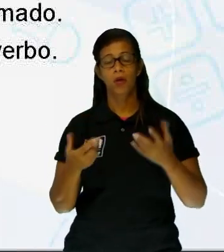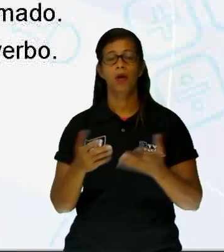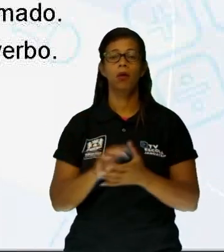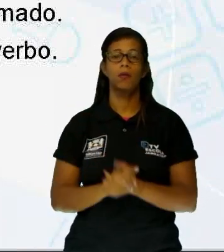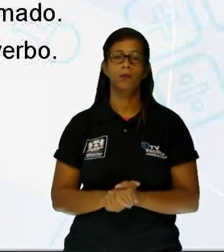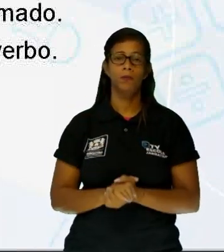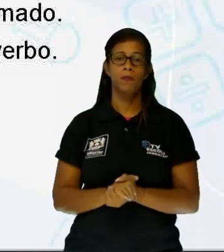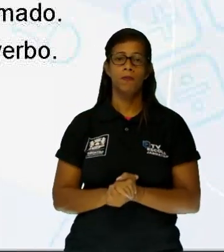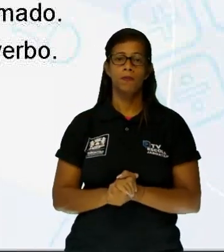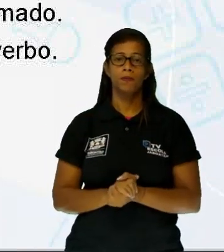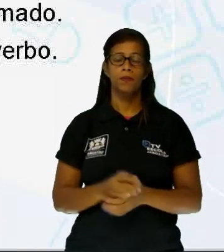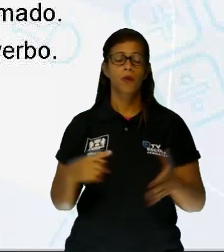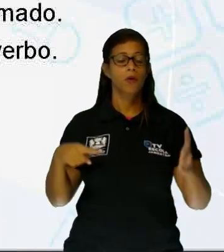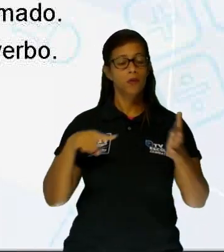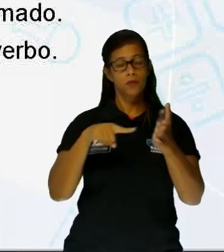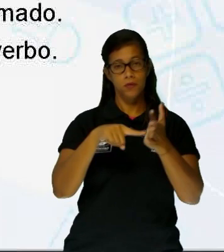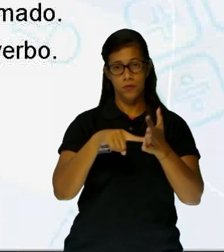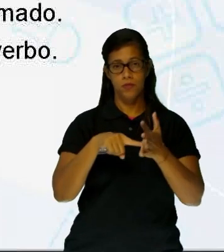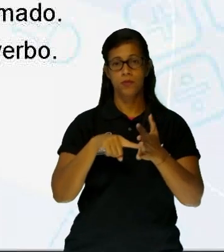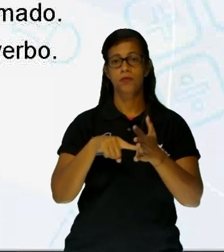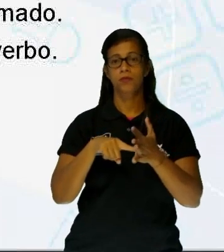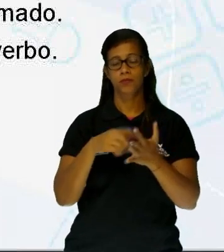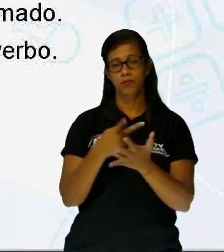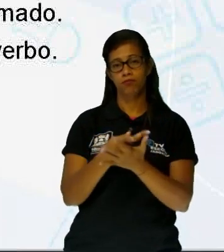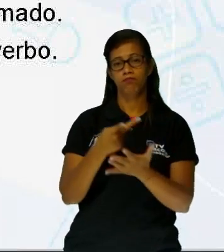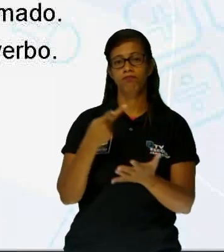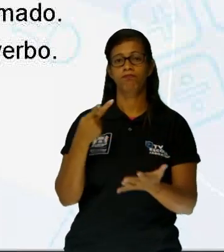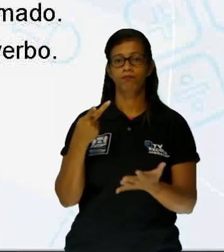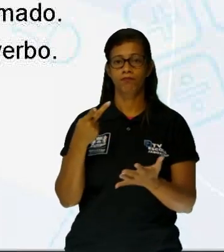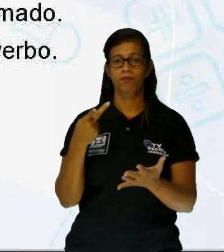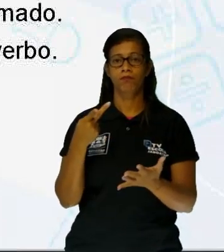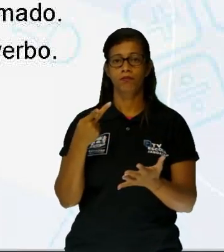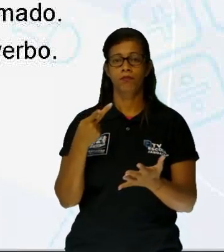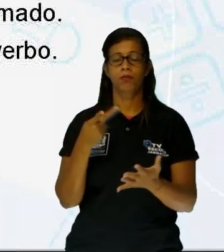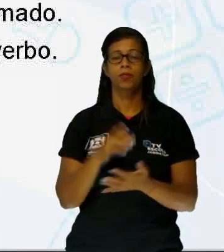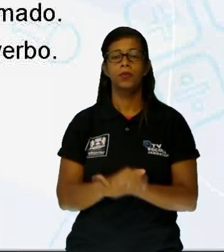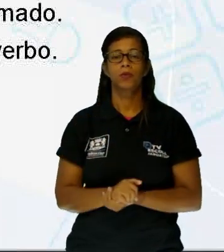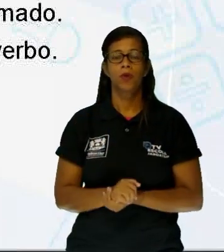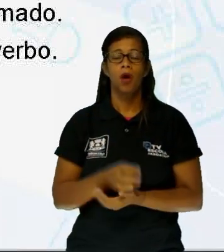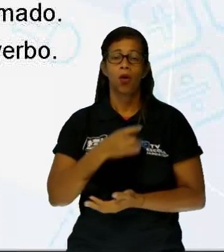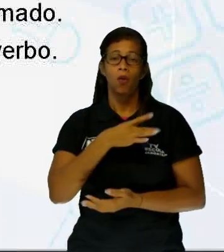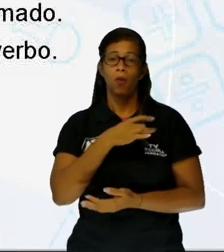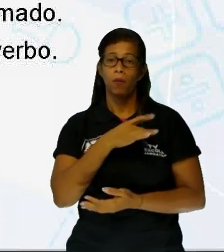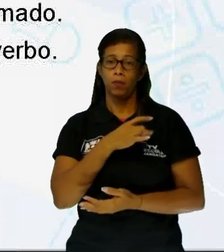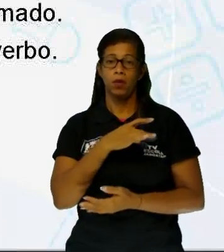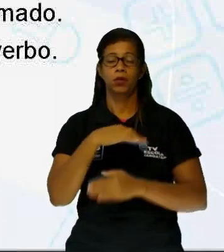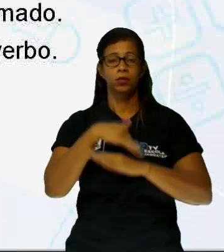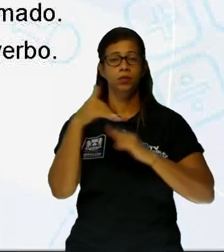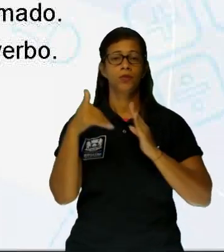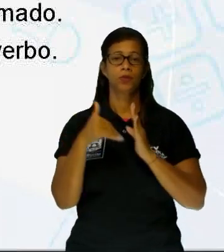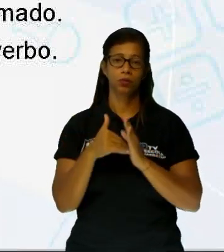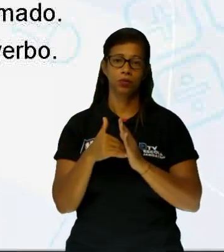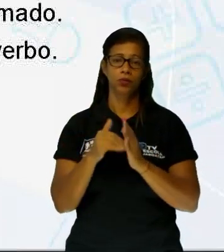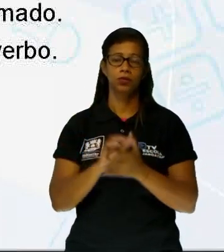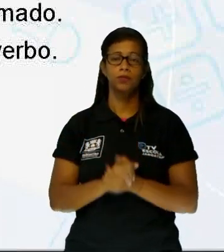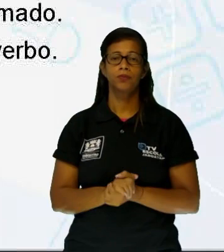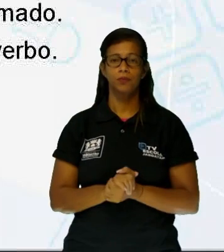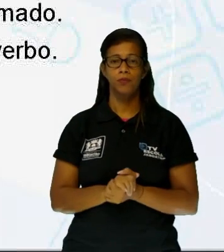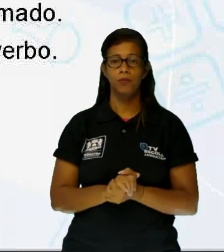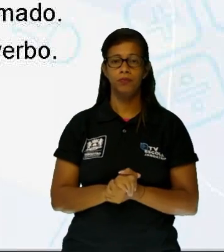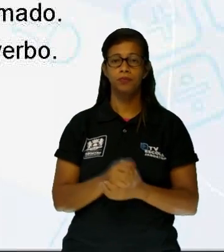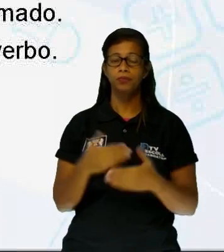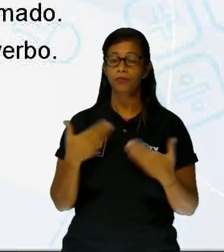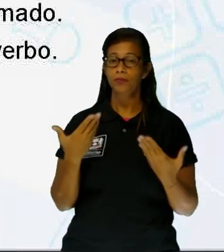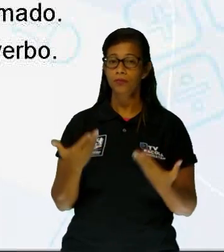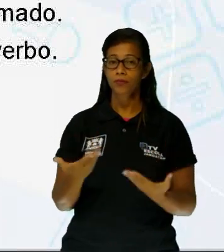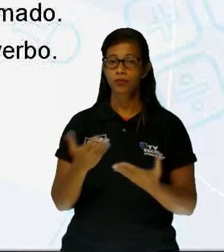denunciavam o estado de violência que toma conta de todos. Os termos grifados no fragmento acima são, respectivamente, então,